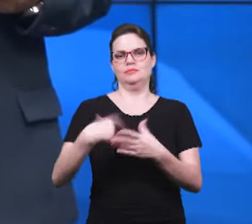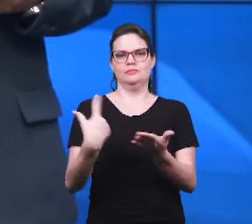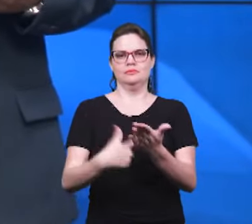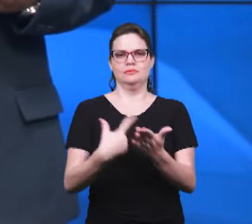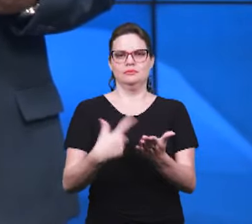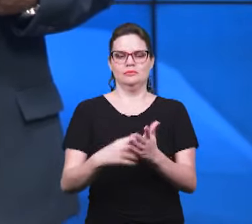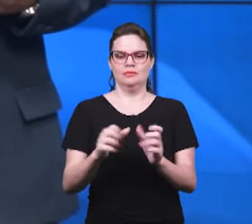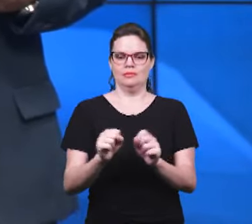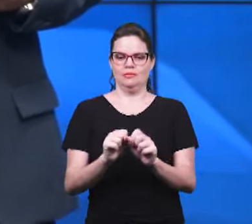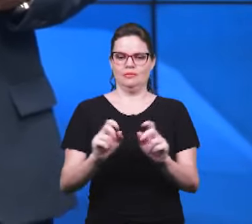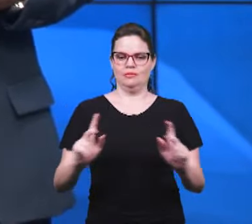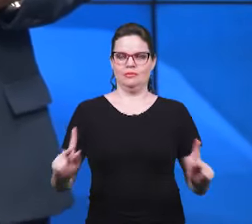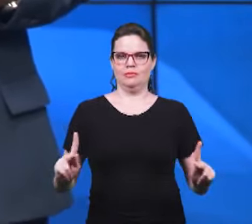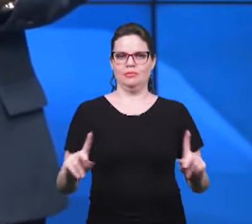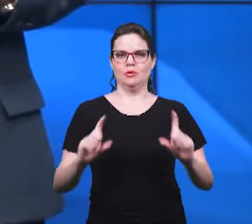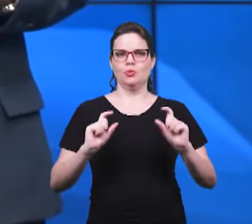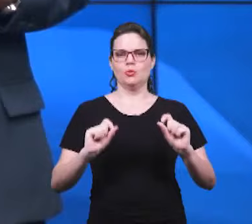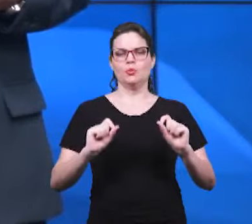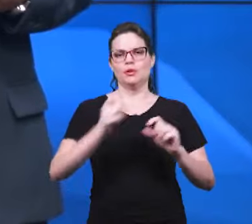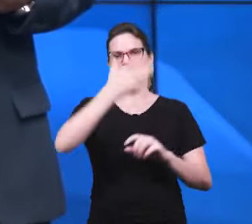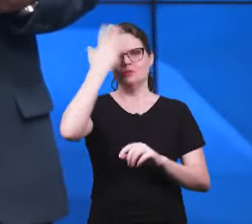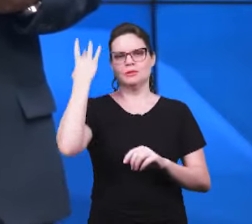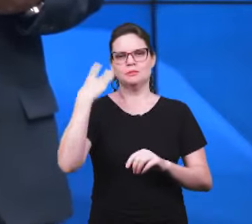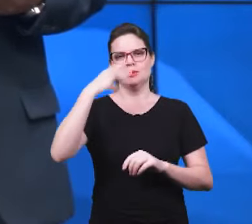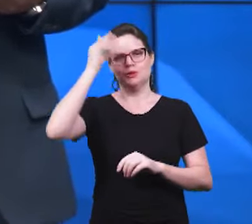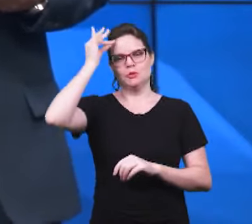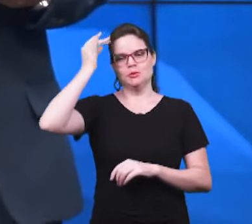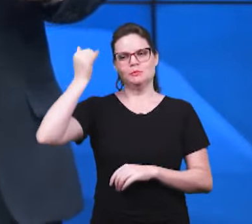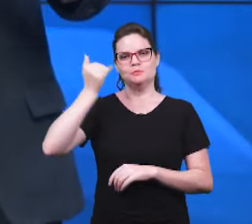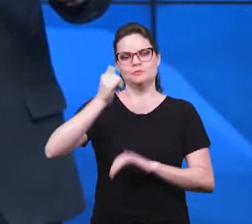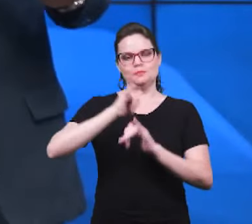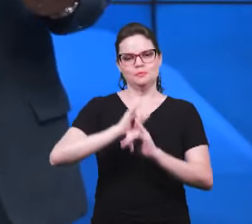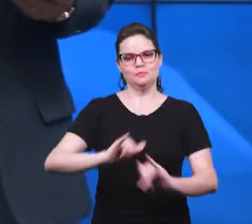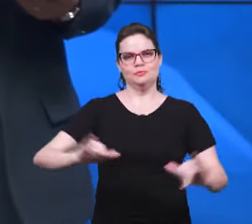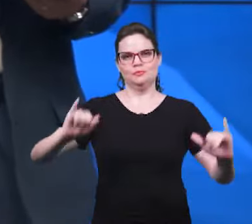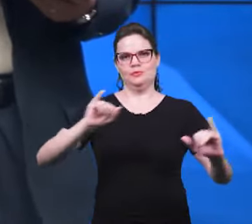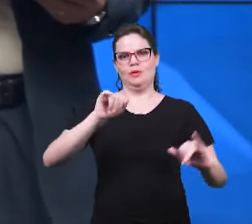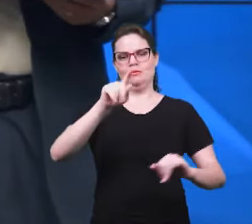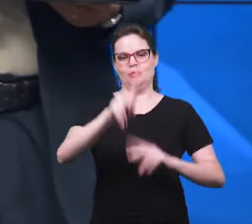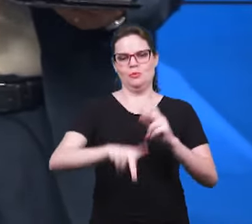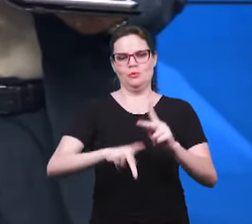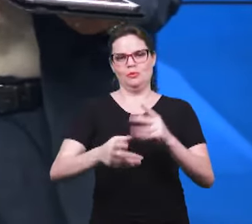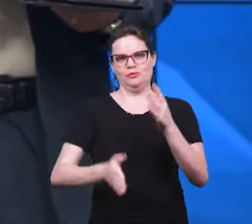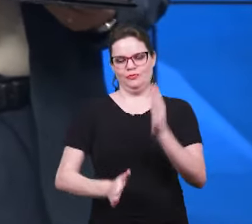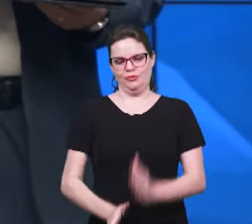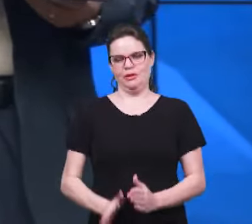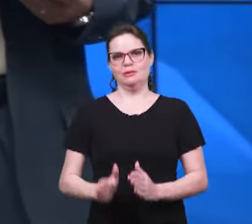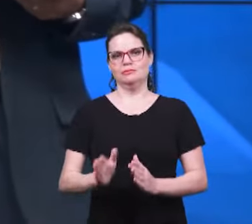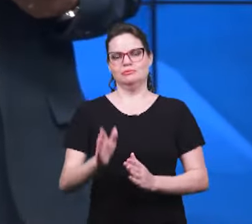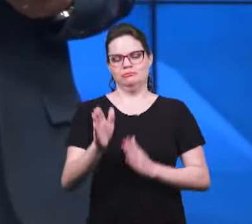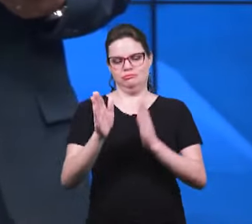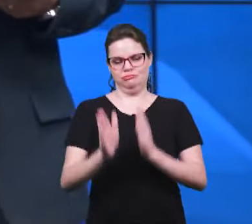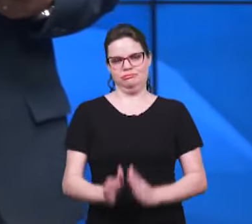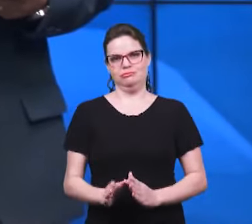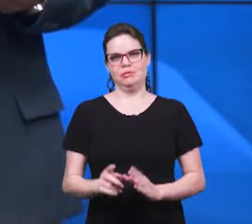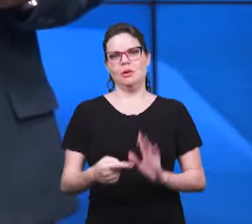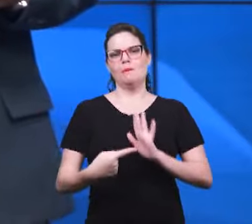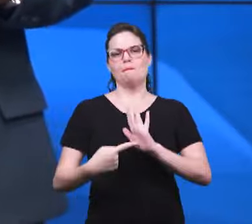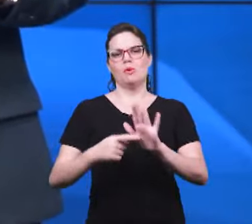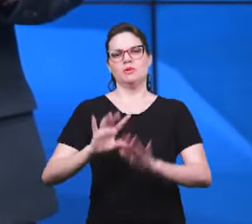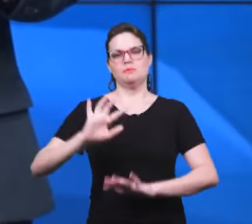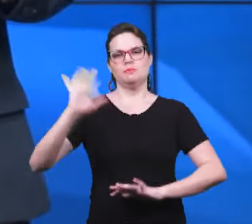Apocalipse, a mensagem do Espírito Santo, que vai repercutir no meio da Igreja fiel, isso em relação aos